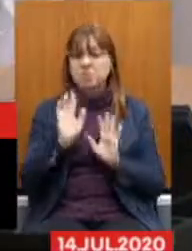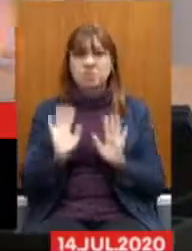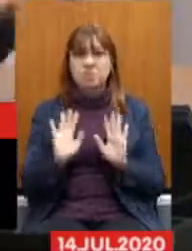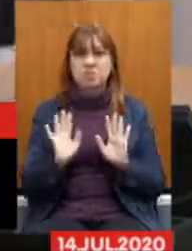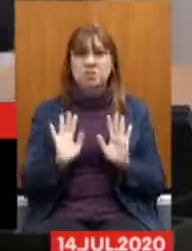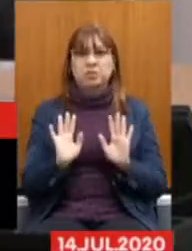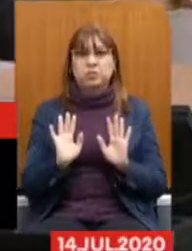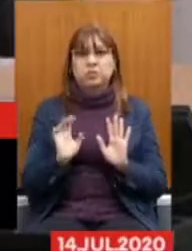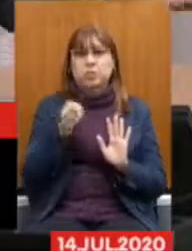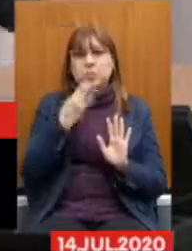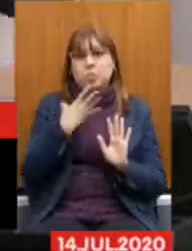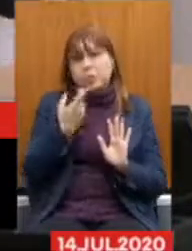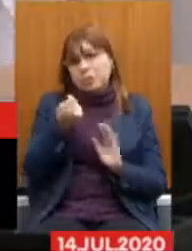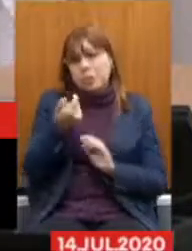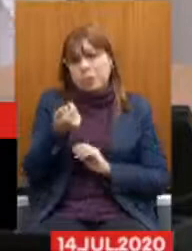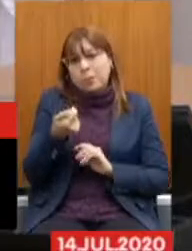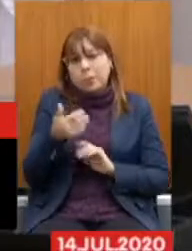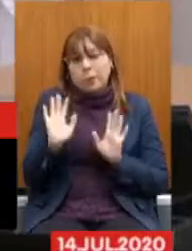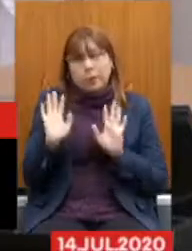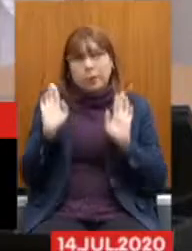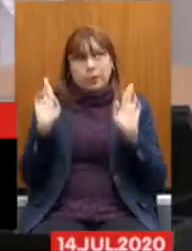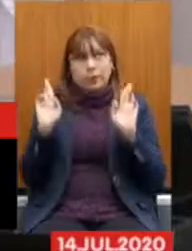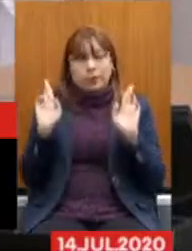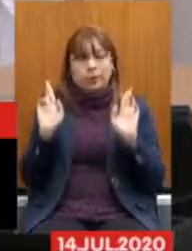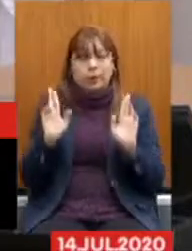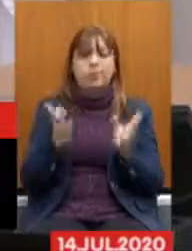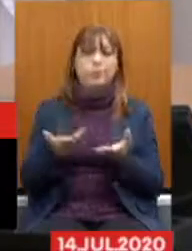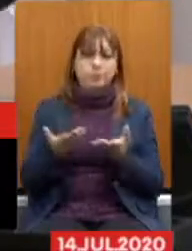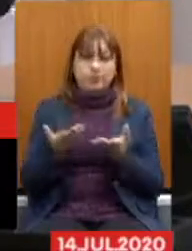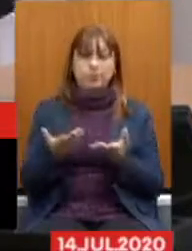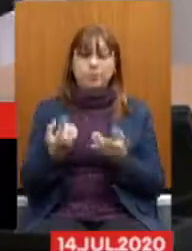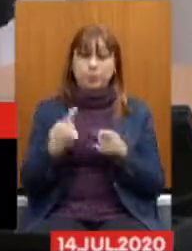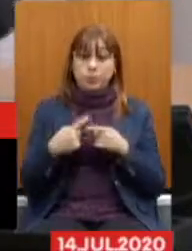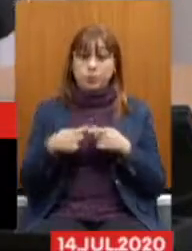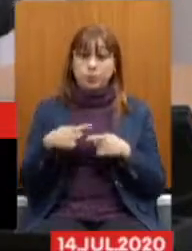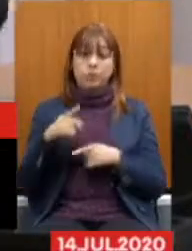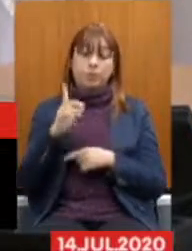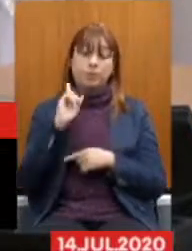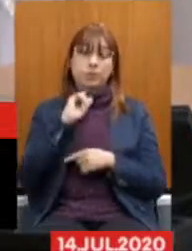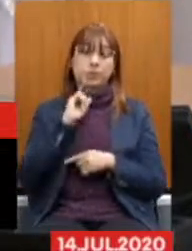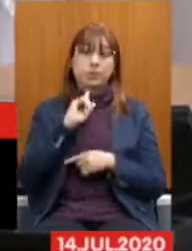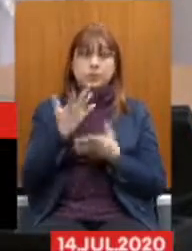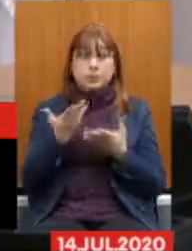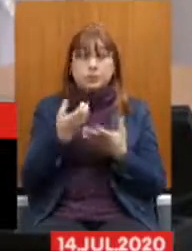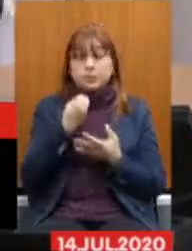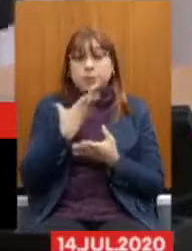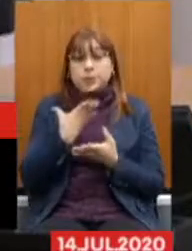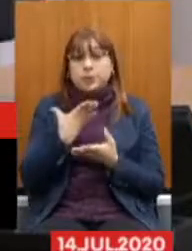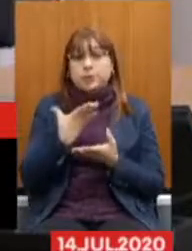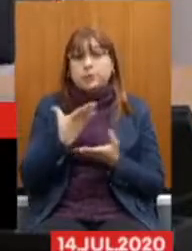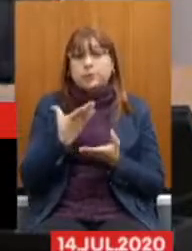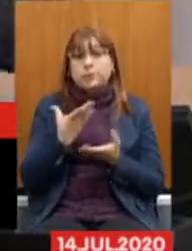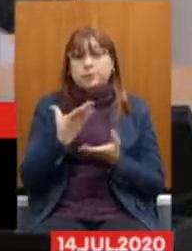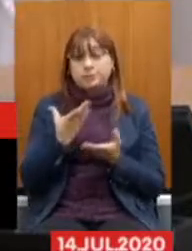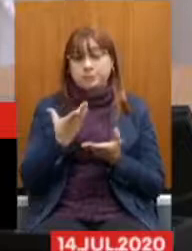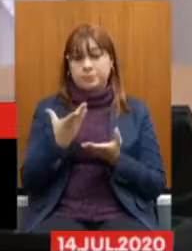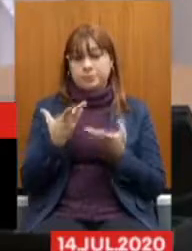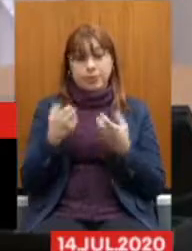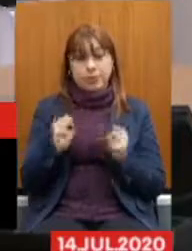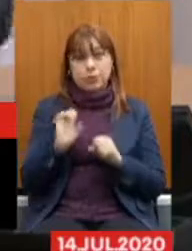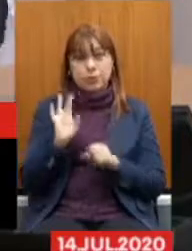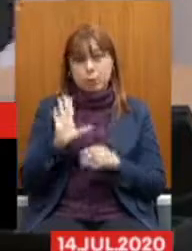que, felizmente, são poucos, porque Minas Gerais, felizmente, não entrou na onda, só